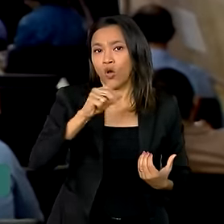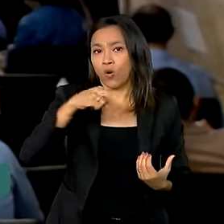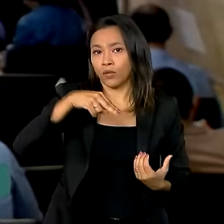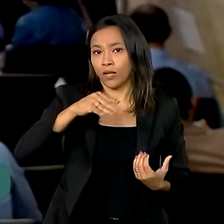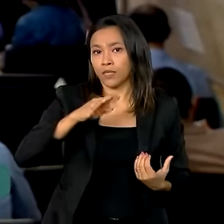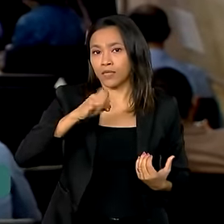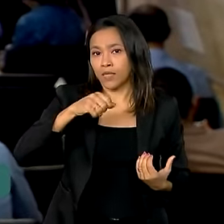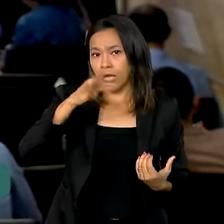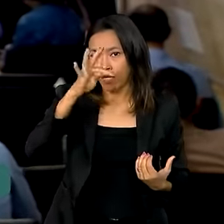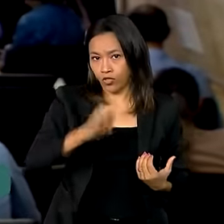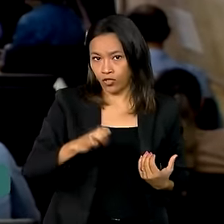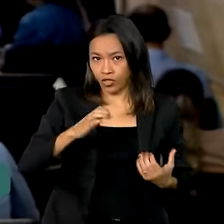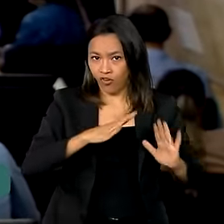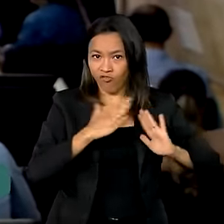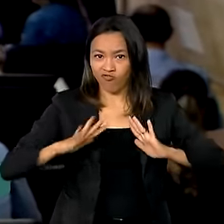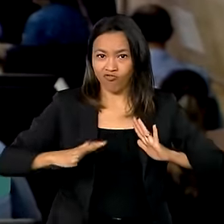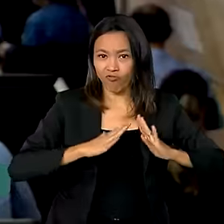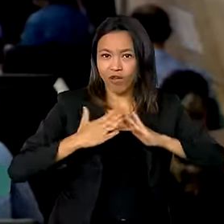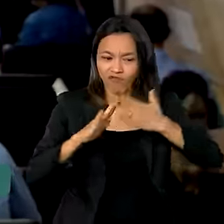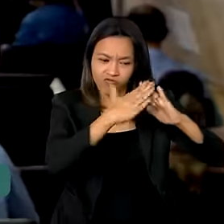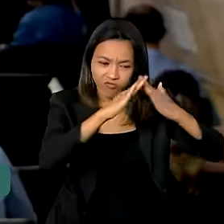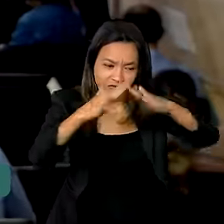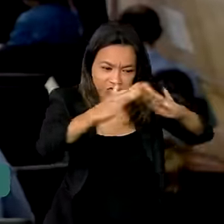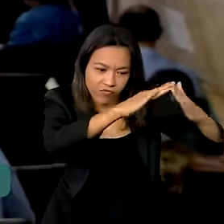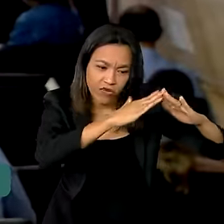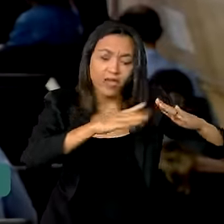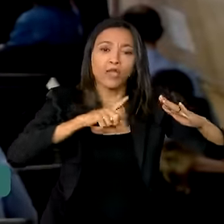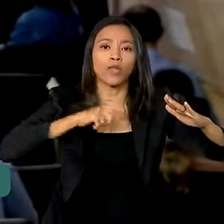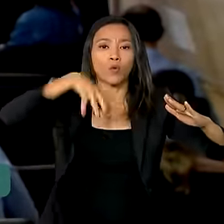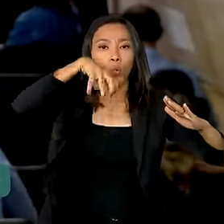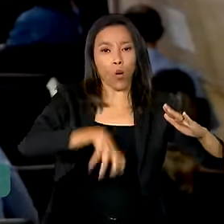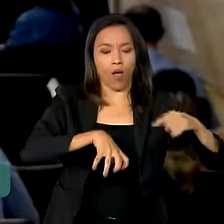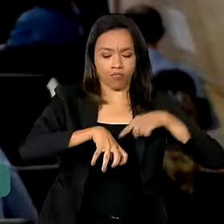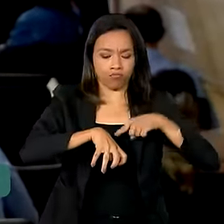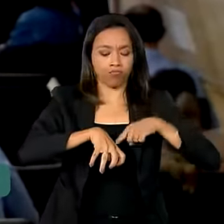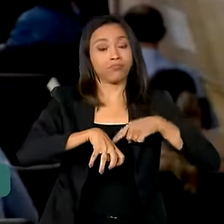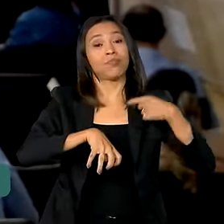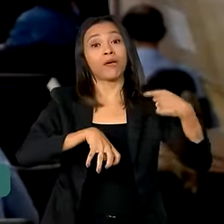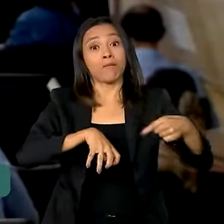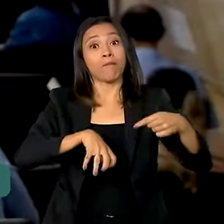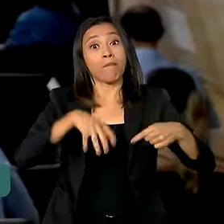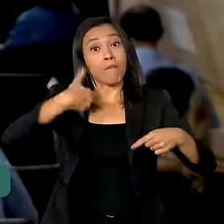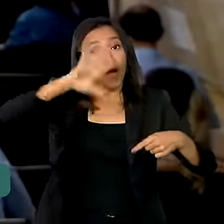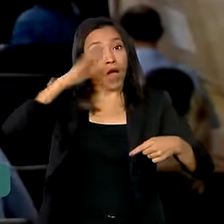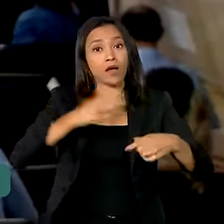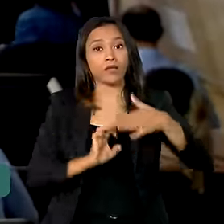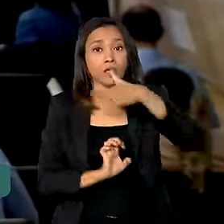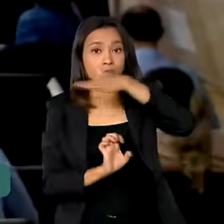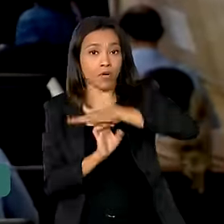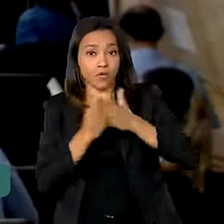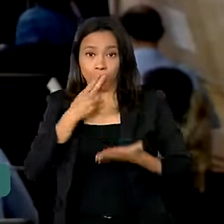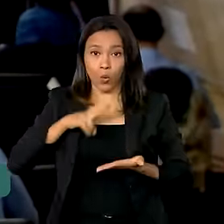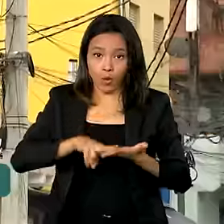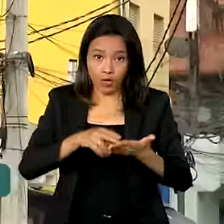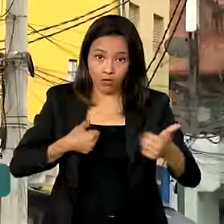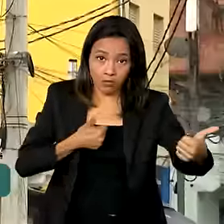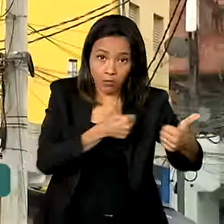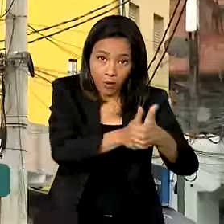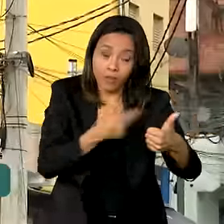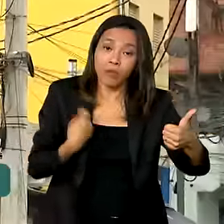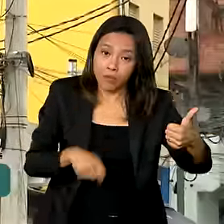também que colocaremos um ponto de coleta lá e cada vez mais vamos ampliar a presença dos Correios onde a população precisa.